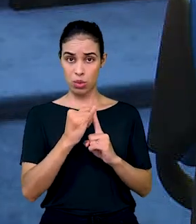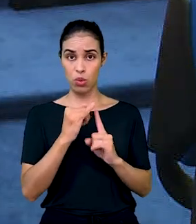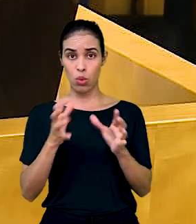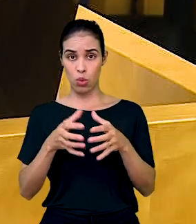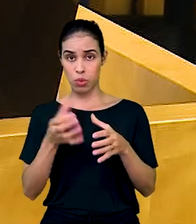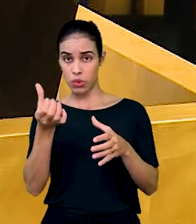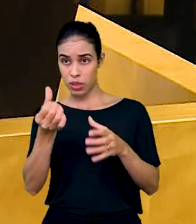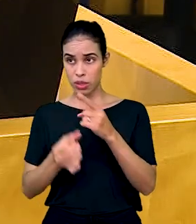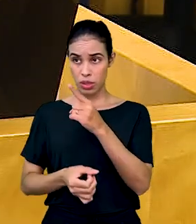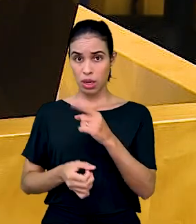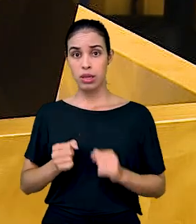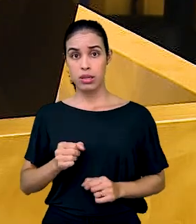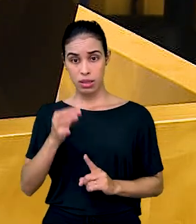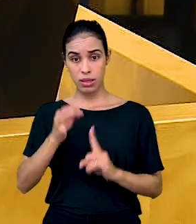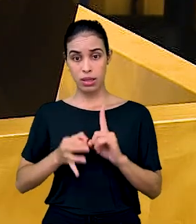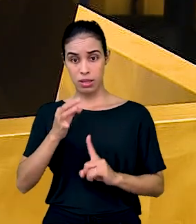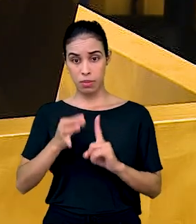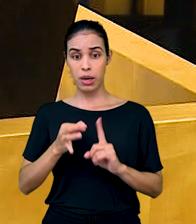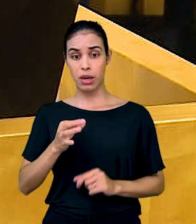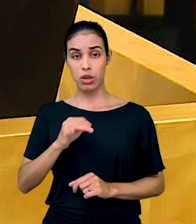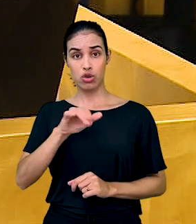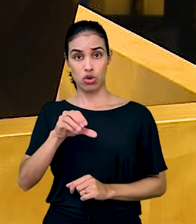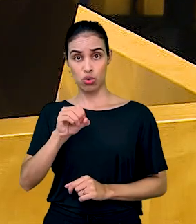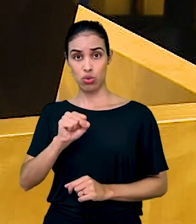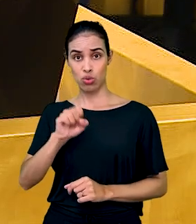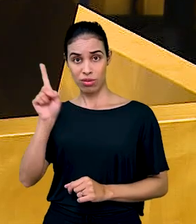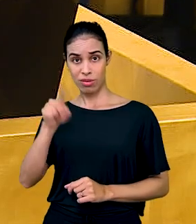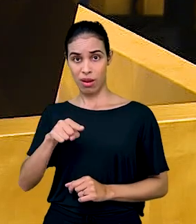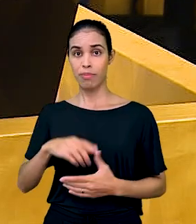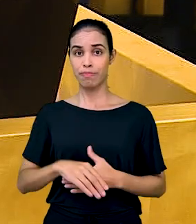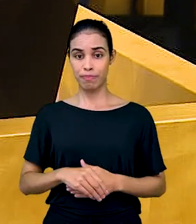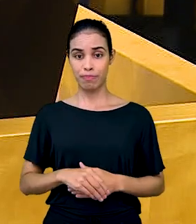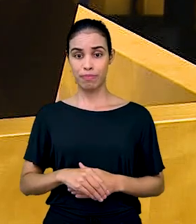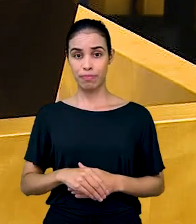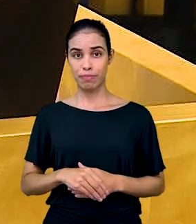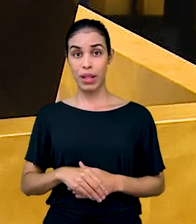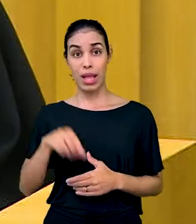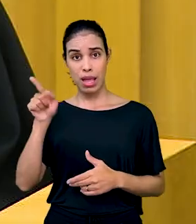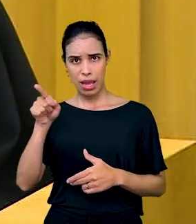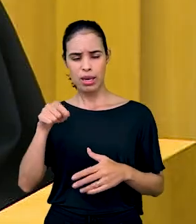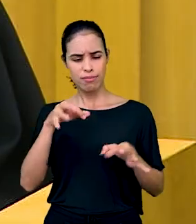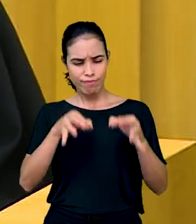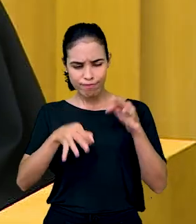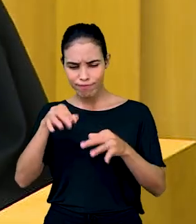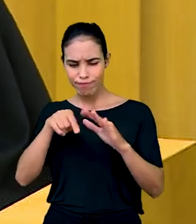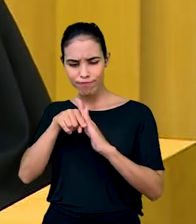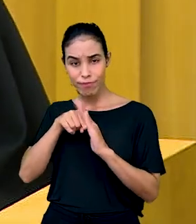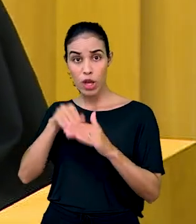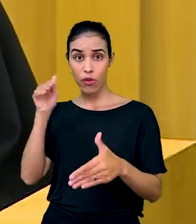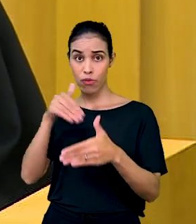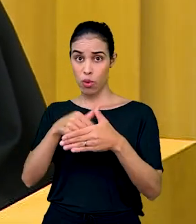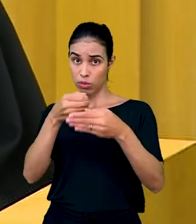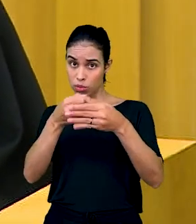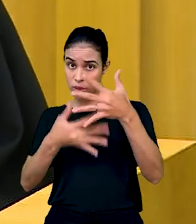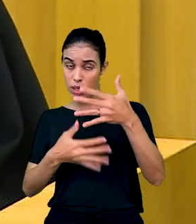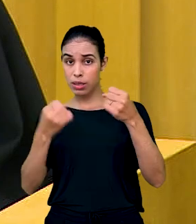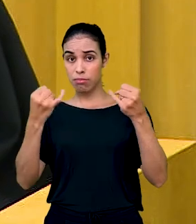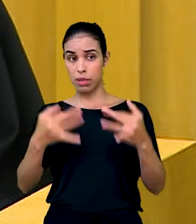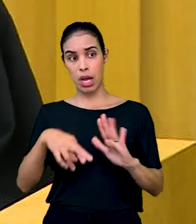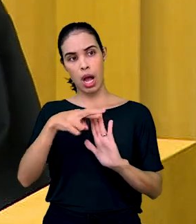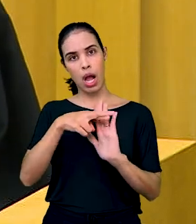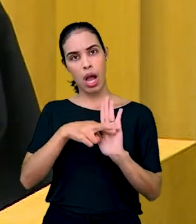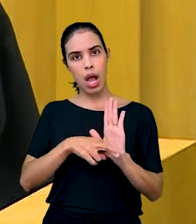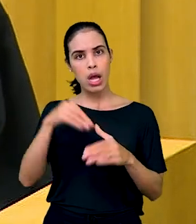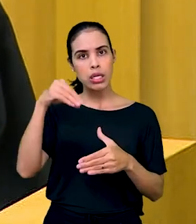do recurso na sexta turma foi o desembargador convocado, José Pedro de Camargo. No voto, o magistrado afirmou que uma norma